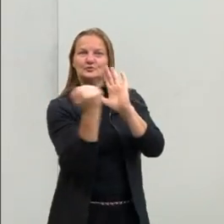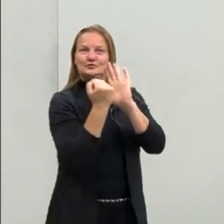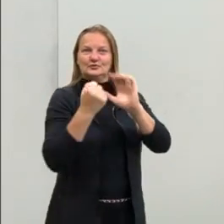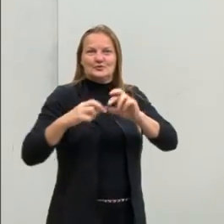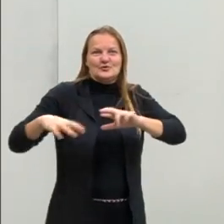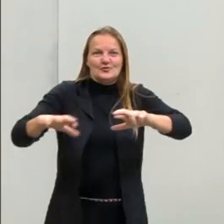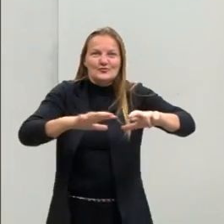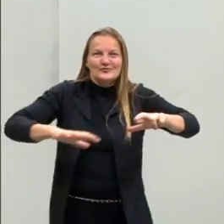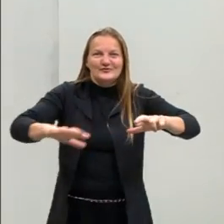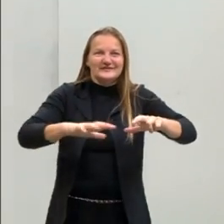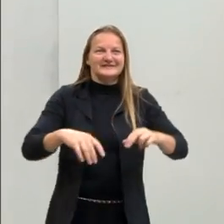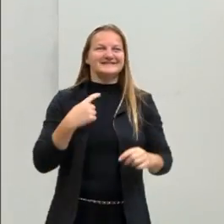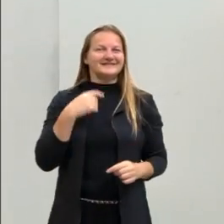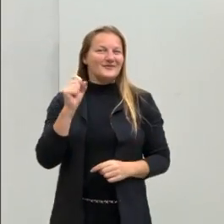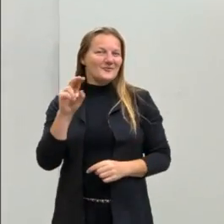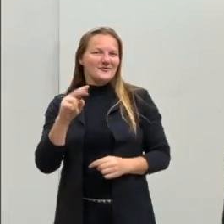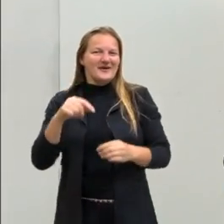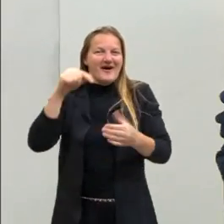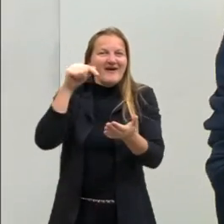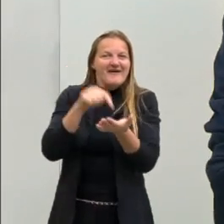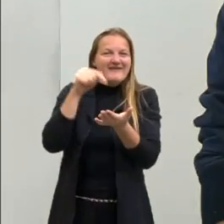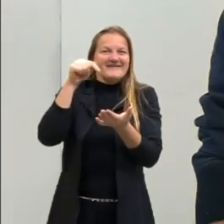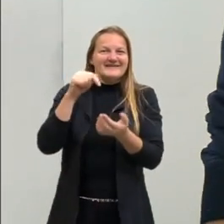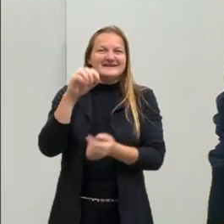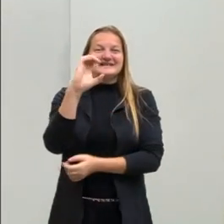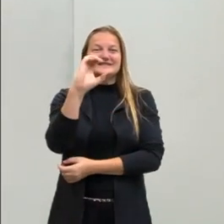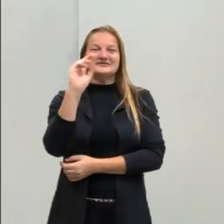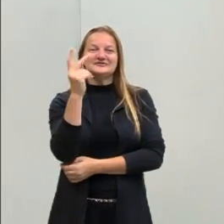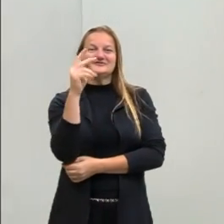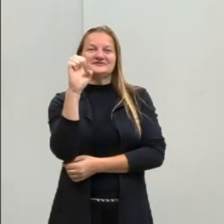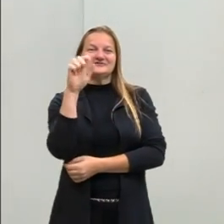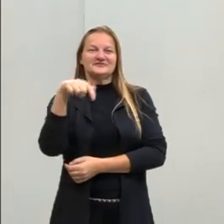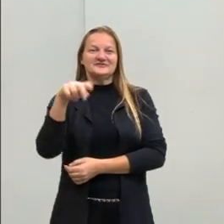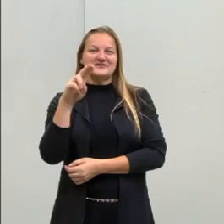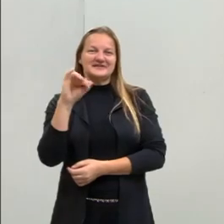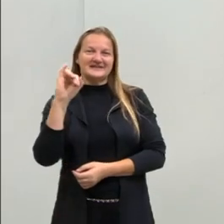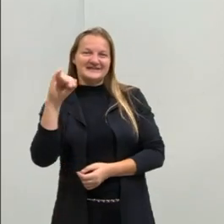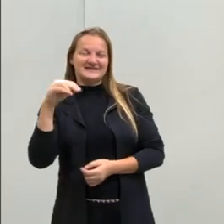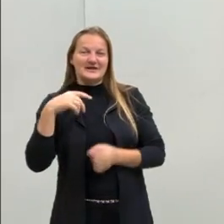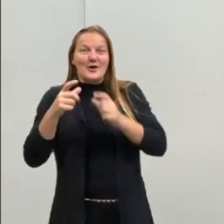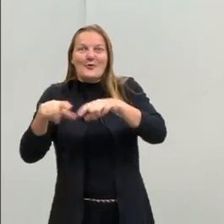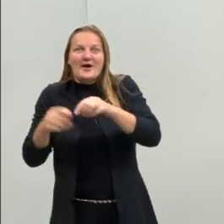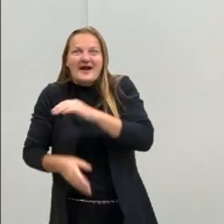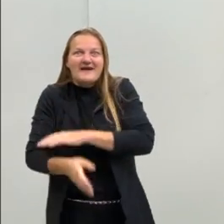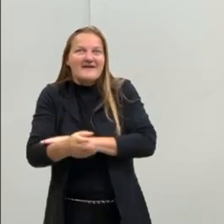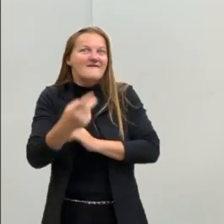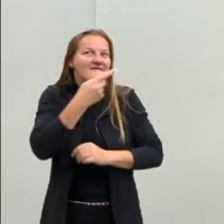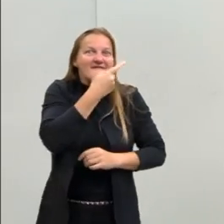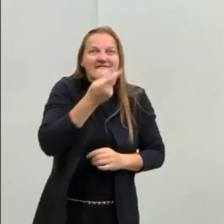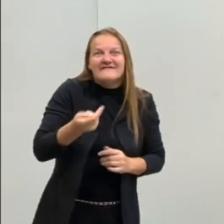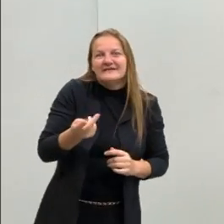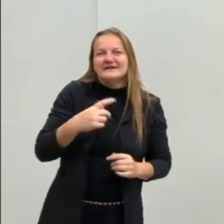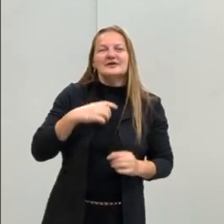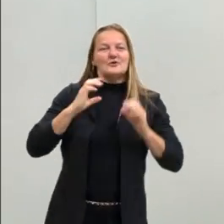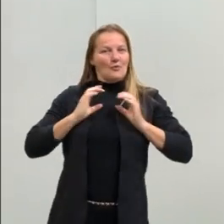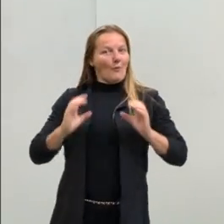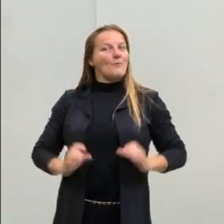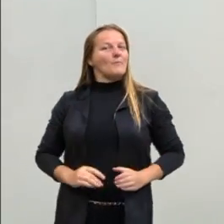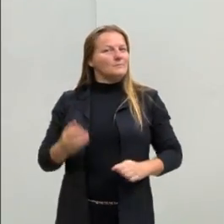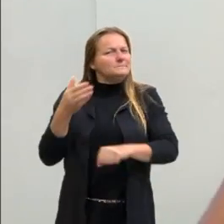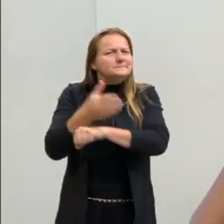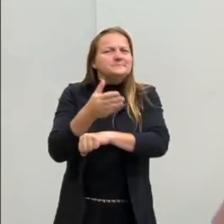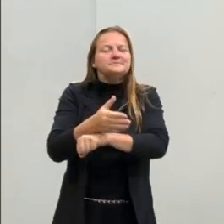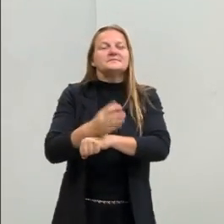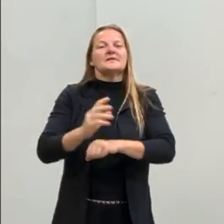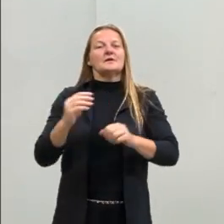território ou fazer check-in, como a gurizada bem conhece aí nos aparelhos telefônicos, é um comportamento que está presente